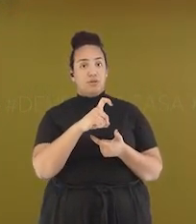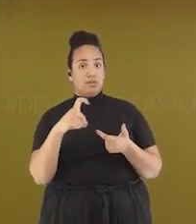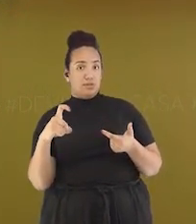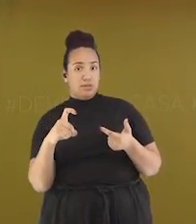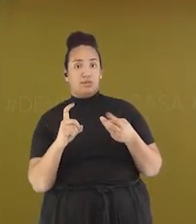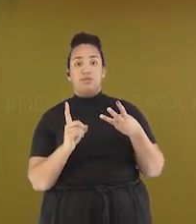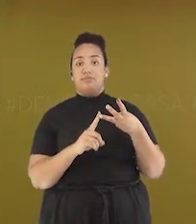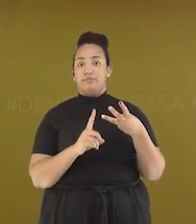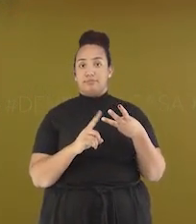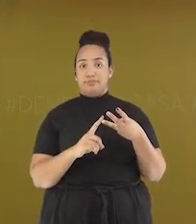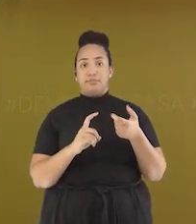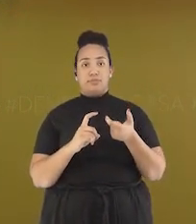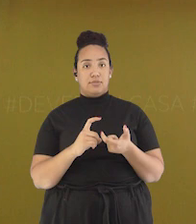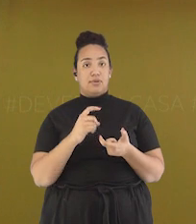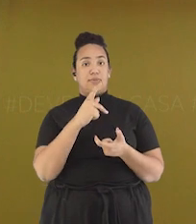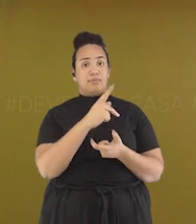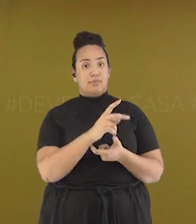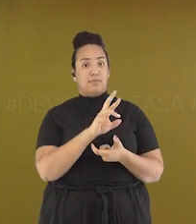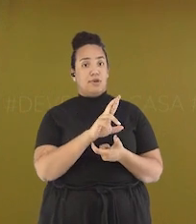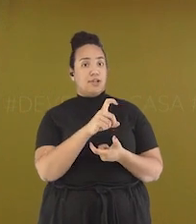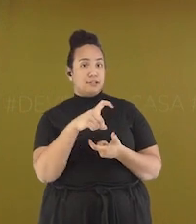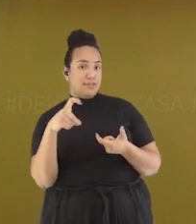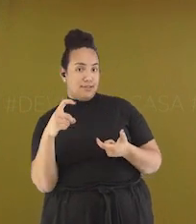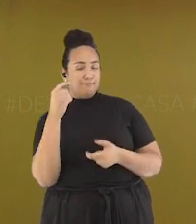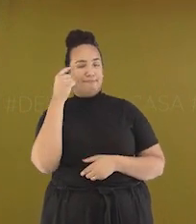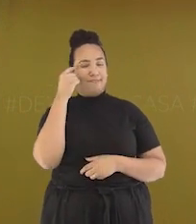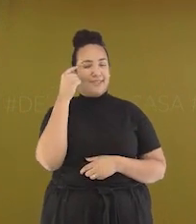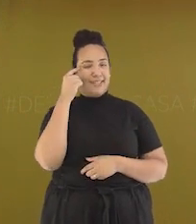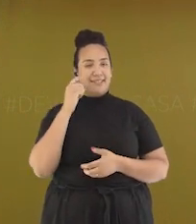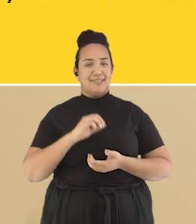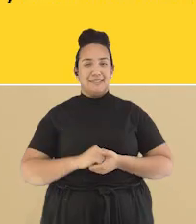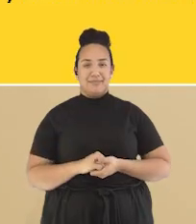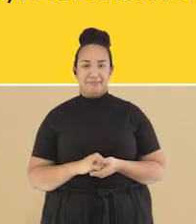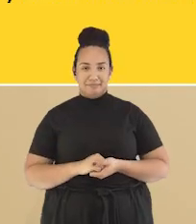Ou proparoxítonas Pense aí